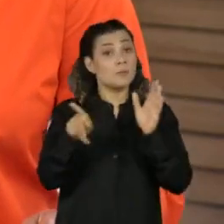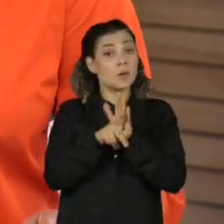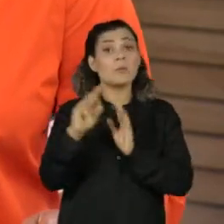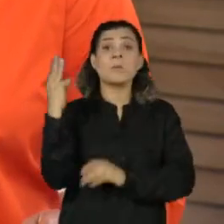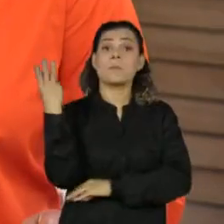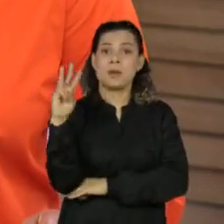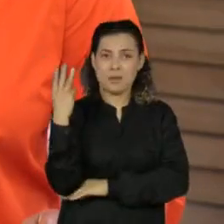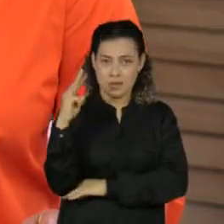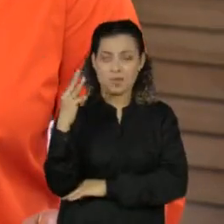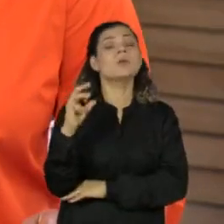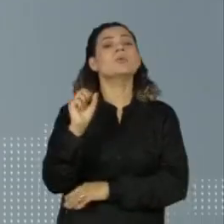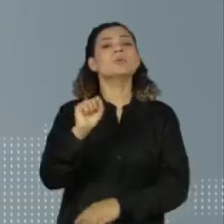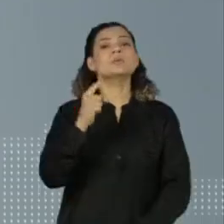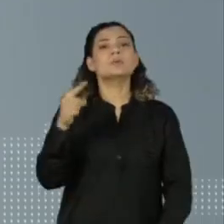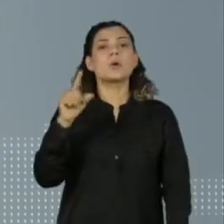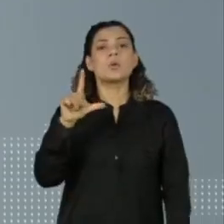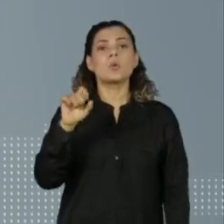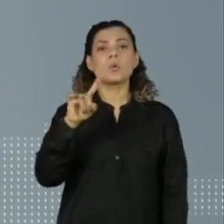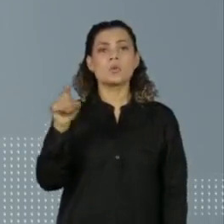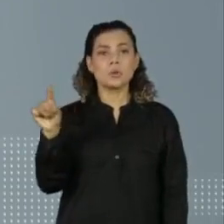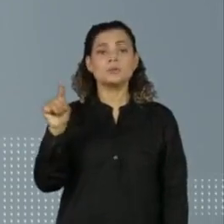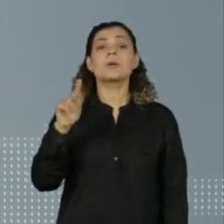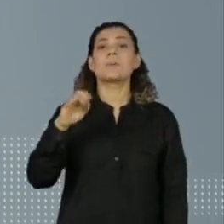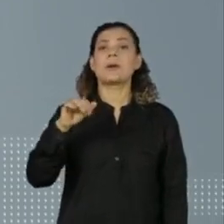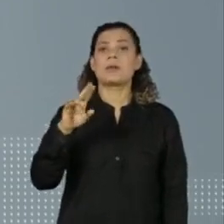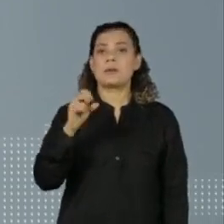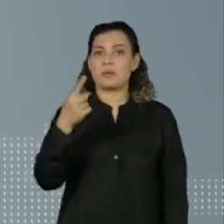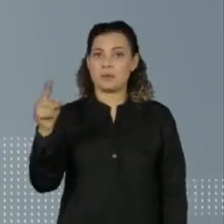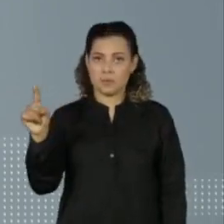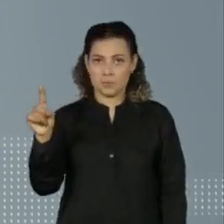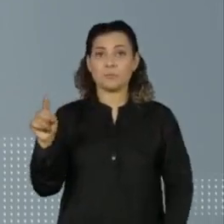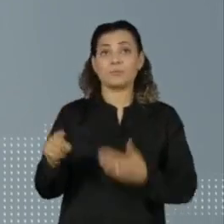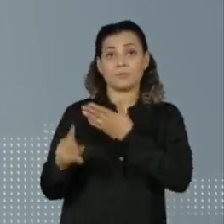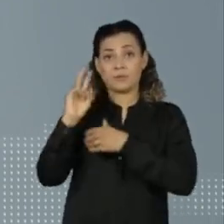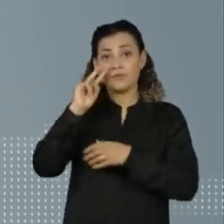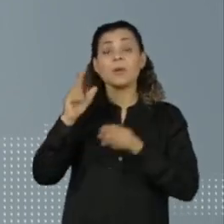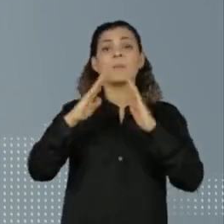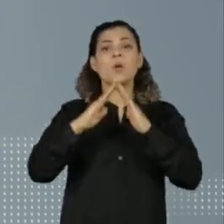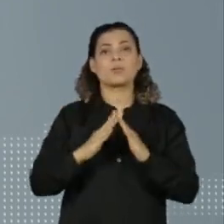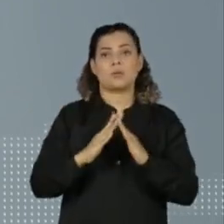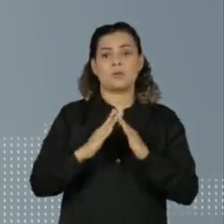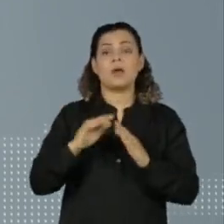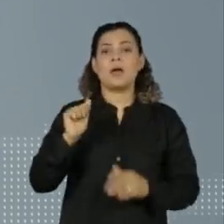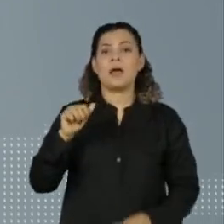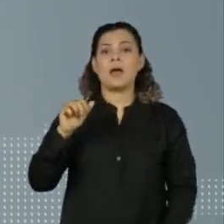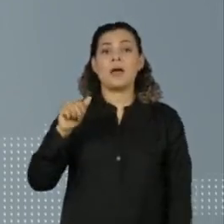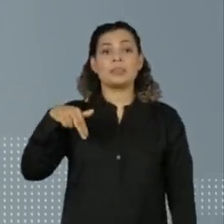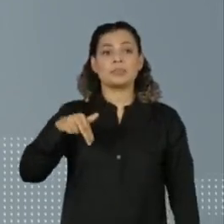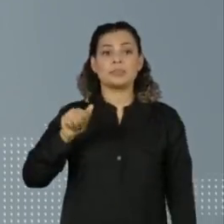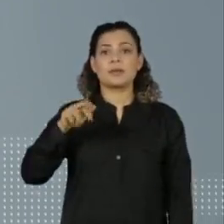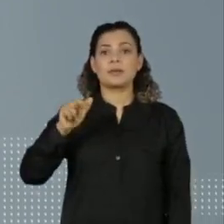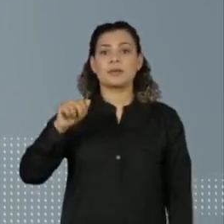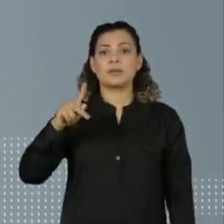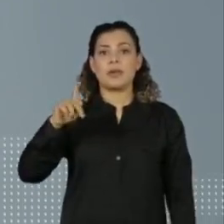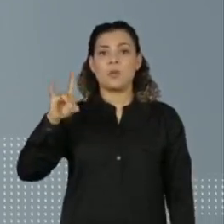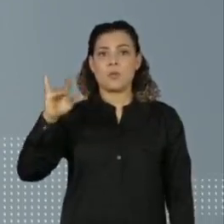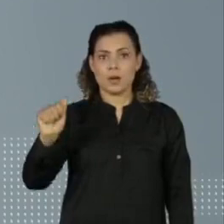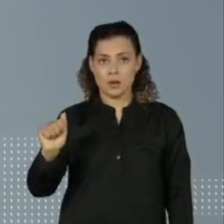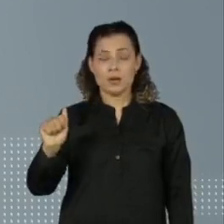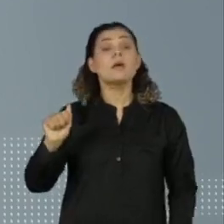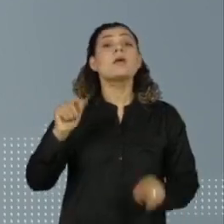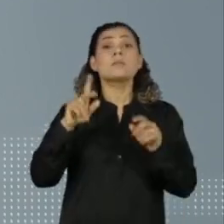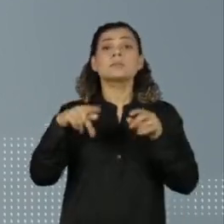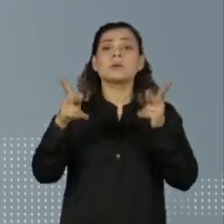Ananindeua, no Pará. Essas imagens foram gravadas por um morador de Ananindeua. São telhas voando durante o